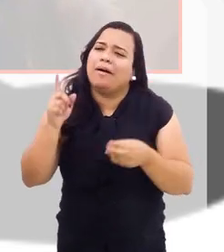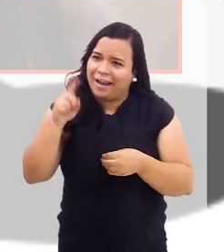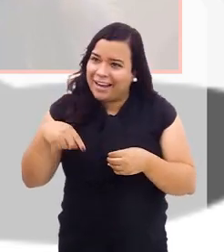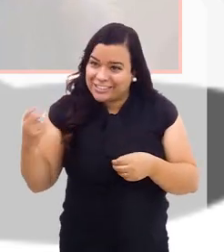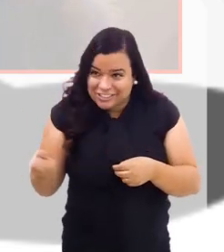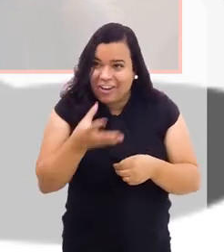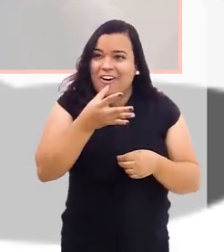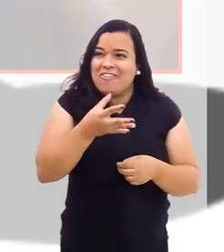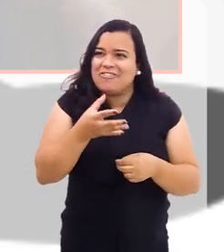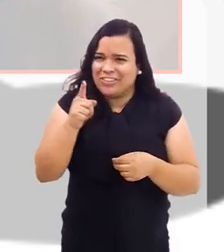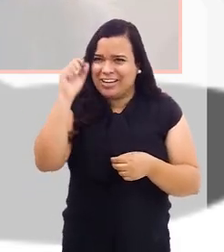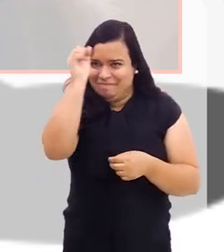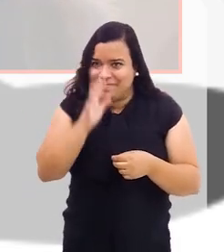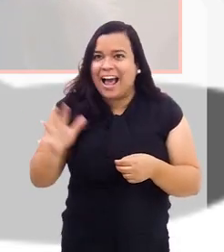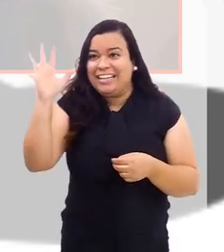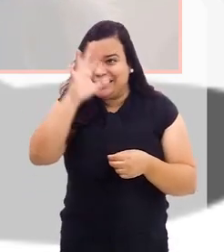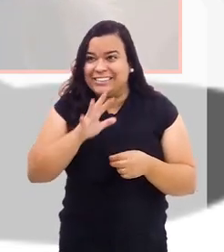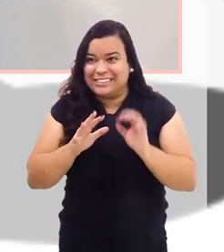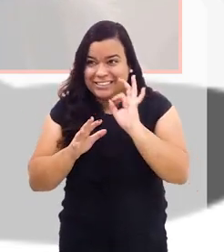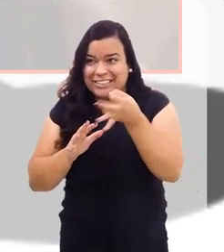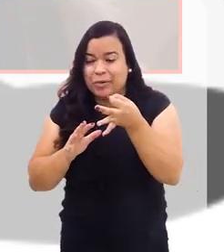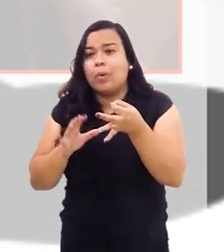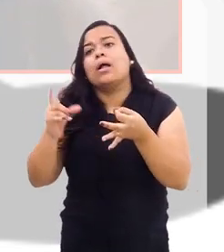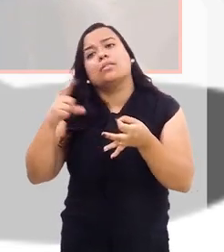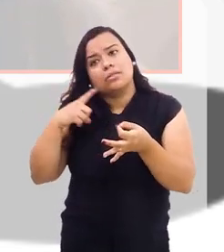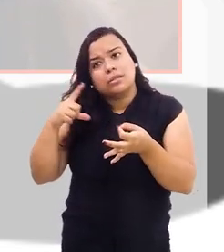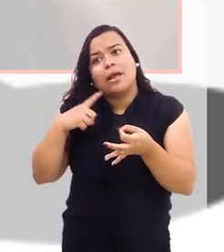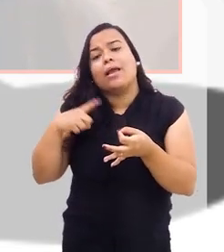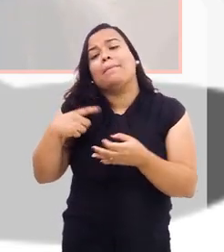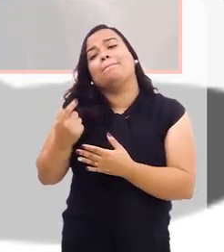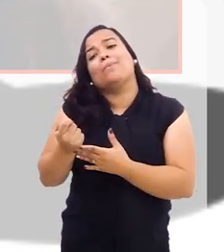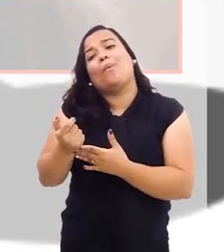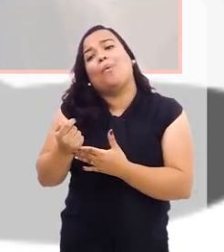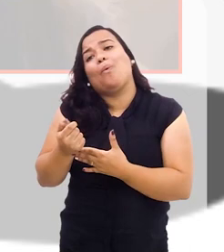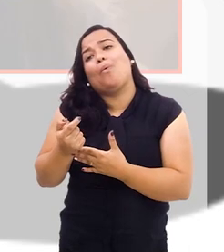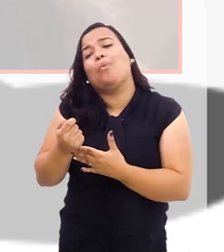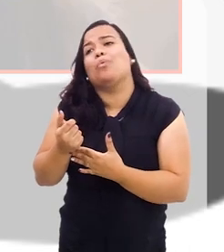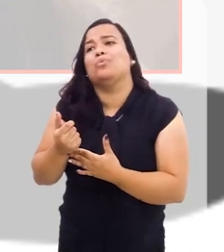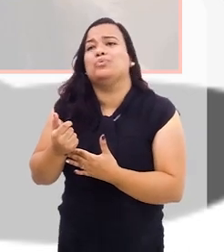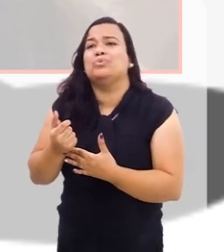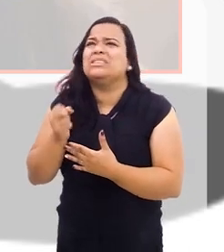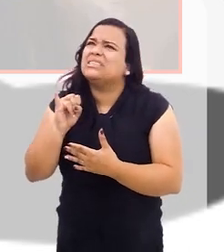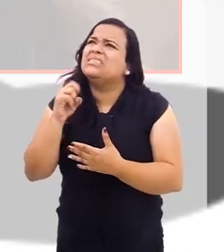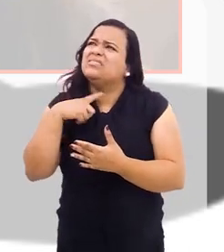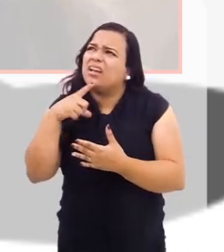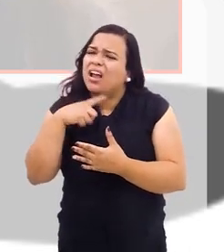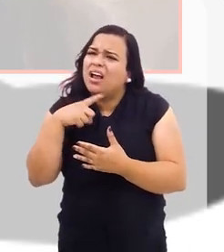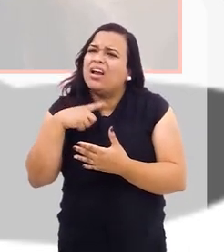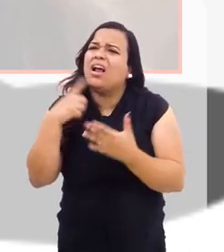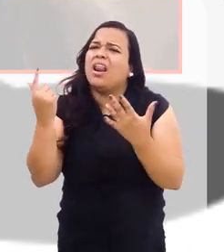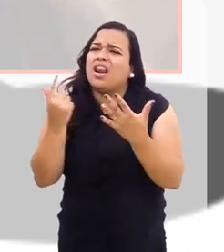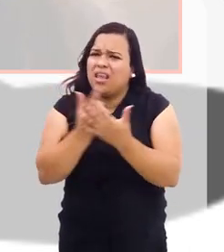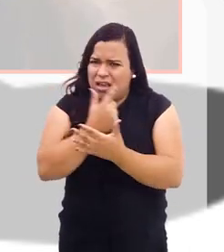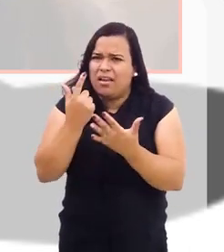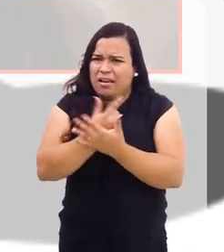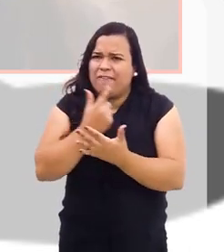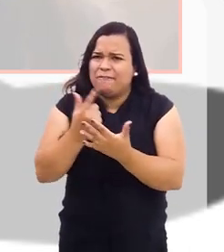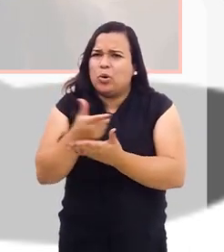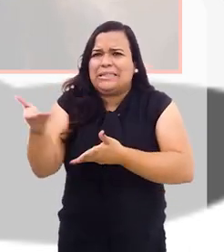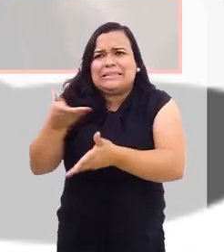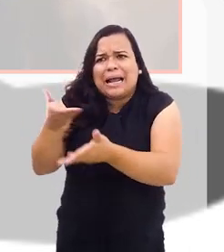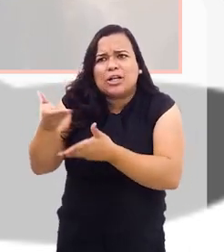uma inovação, né? No Brasil, pelo menos, ainda existem muito poucos, se é que há outros, livros